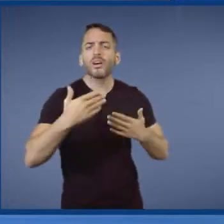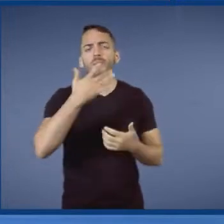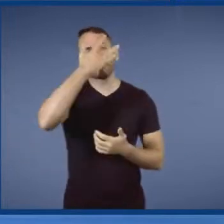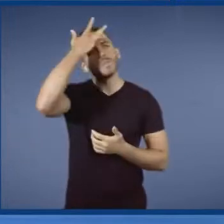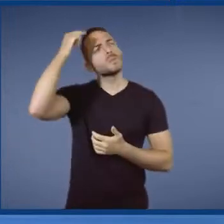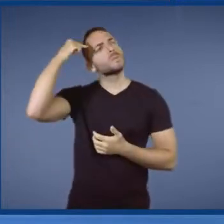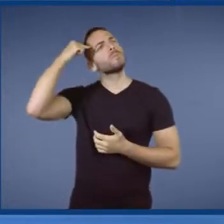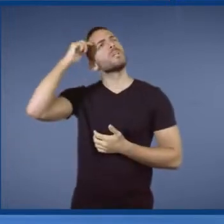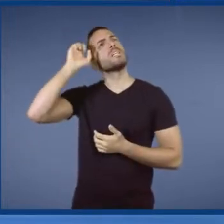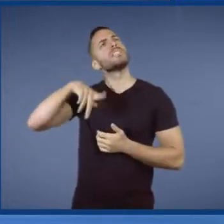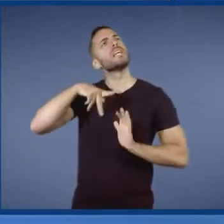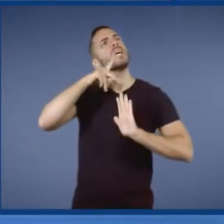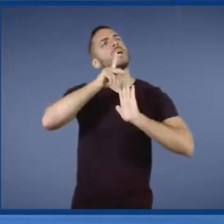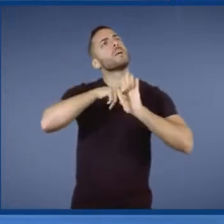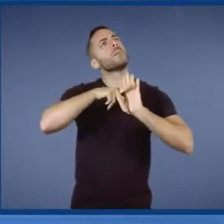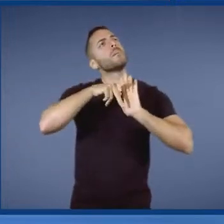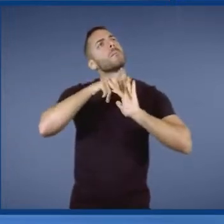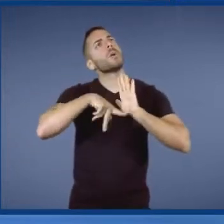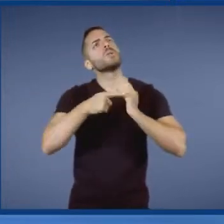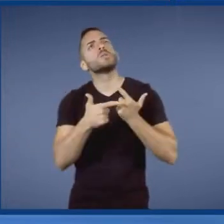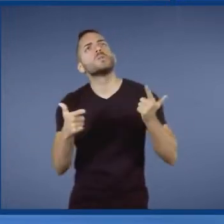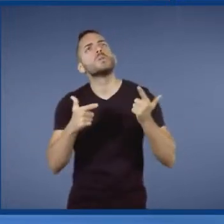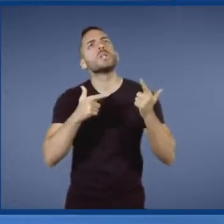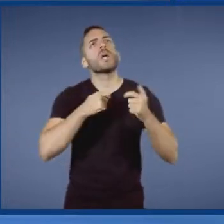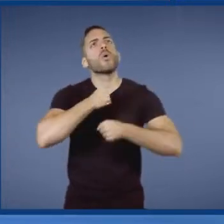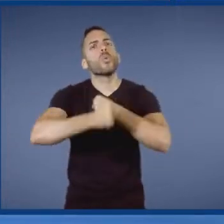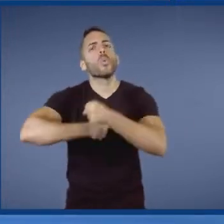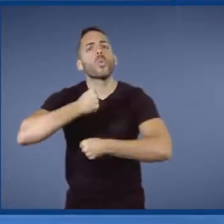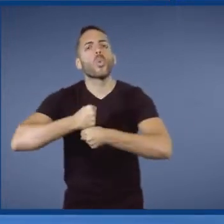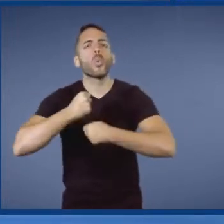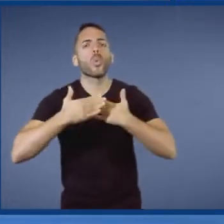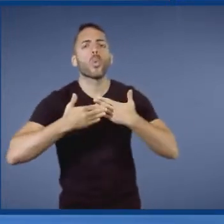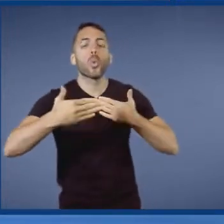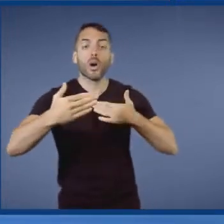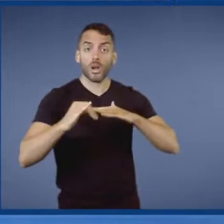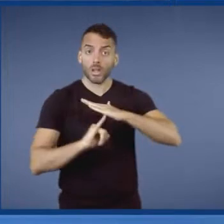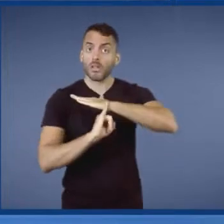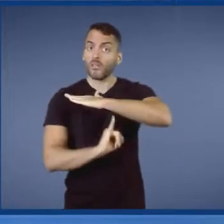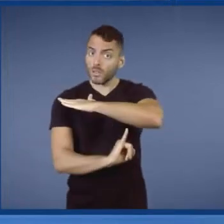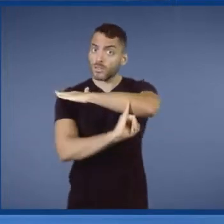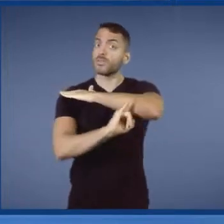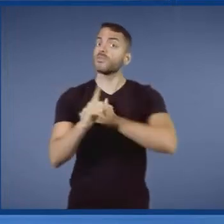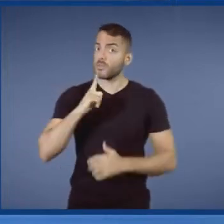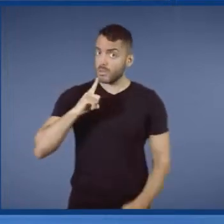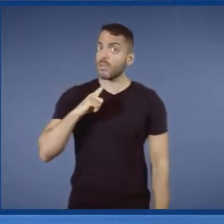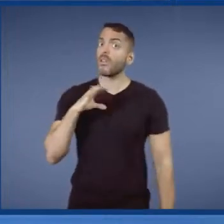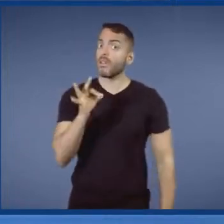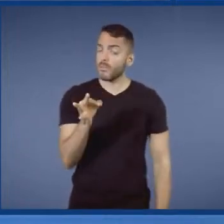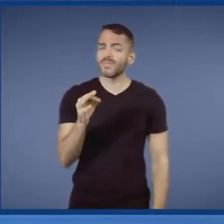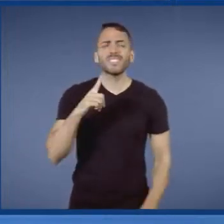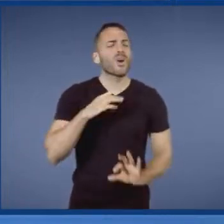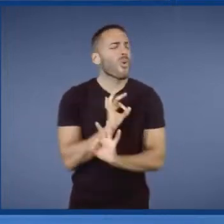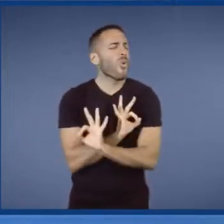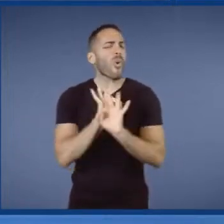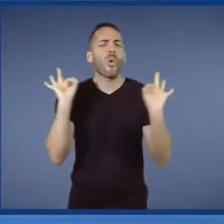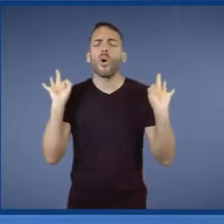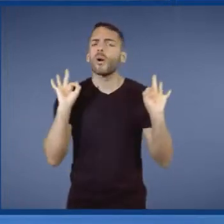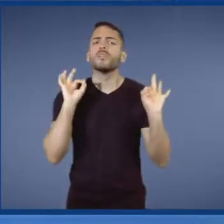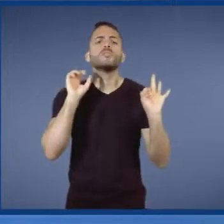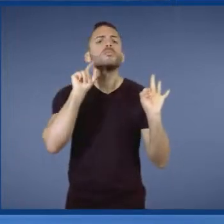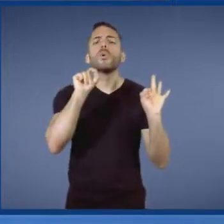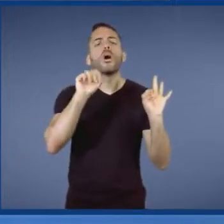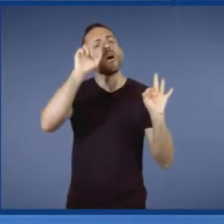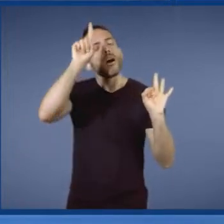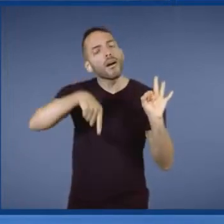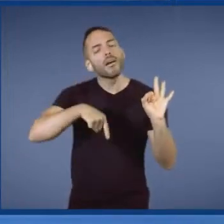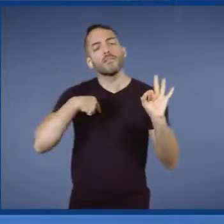Brasil não se planeja a longo prazo na infraestrutura, se planeja. Nós temos um excelente produto, uma excelente ferramenta, que é o Plano Nacional de